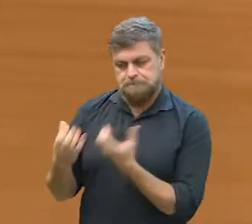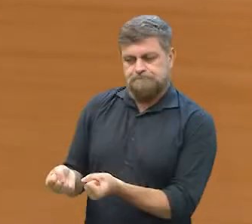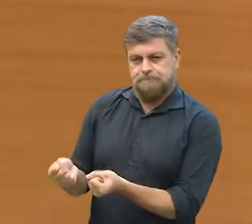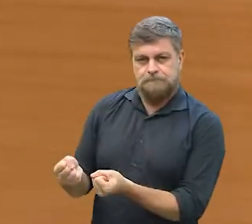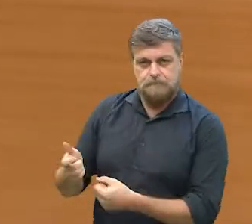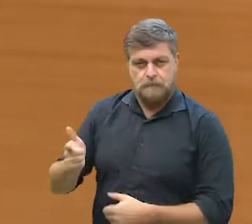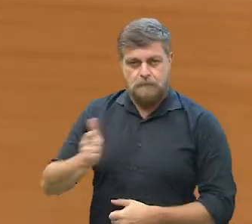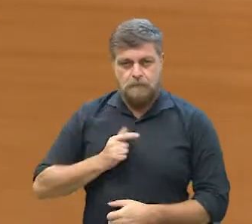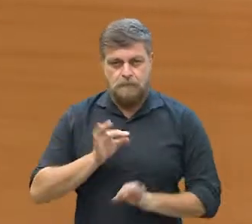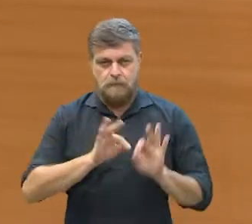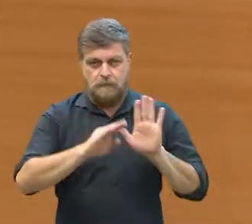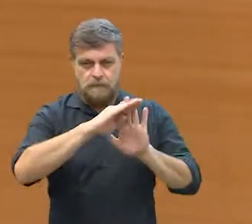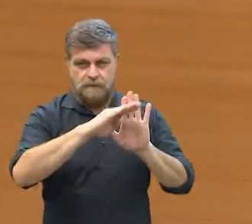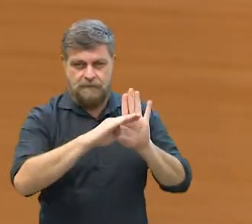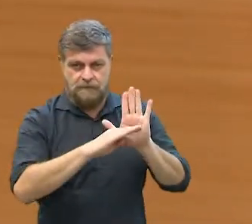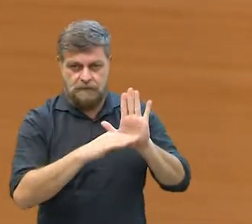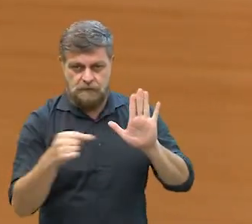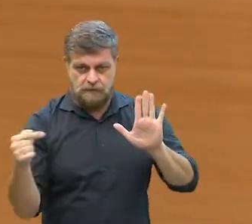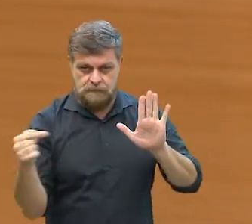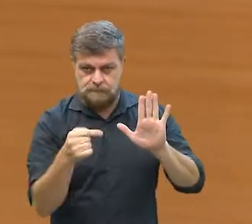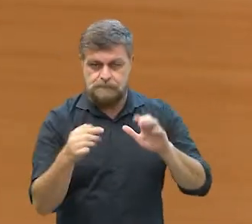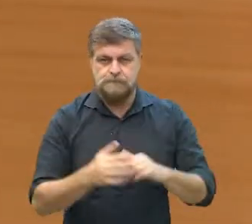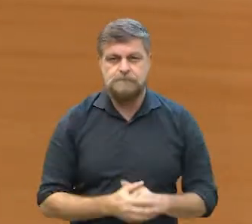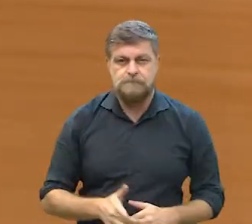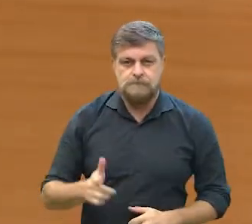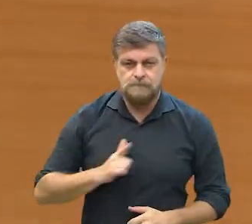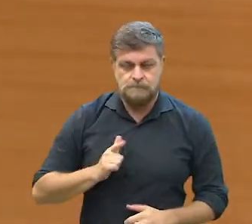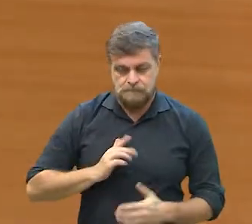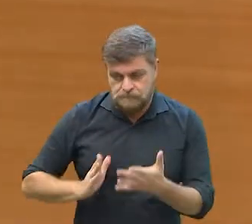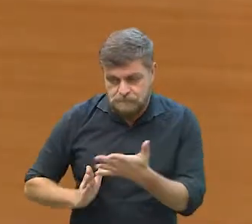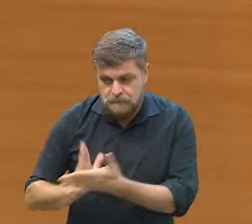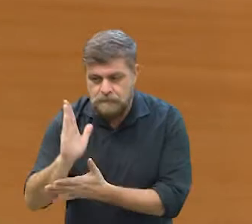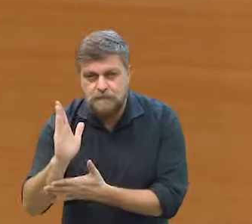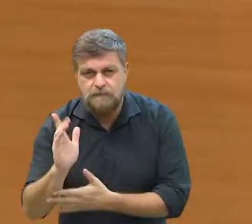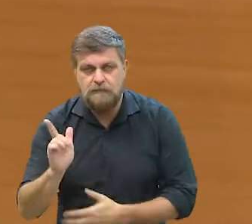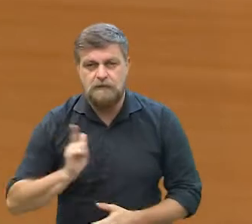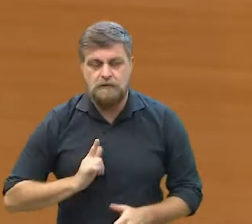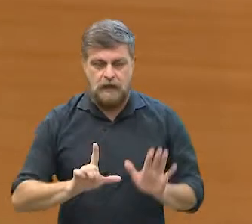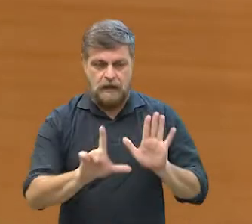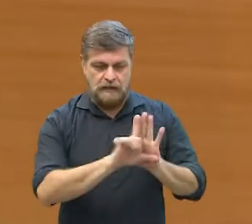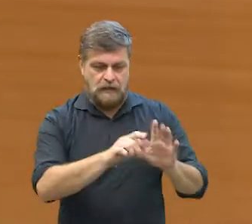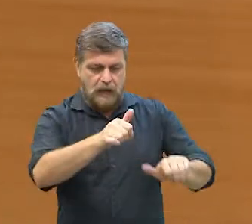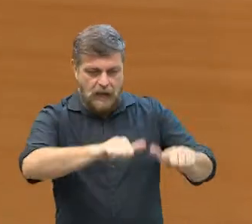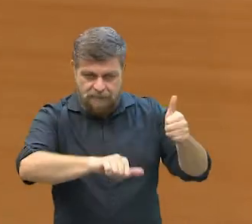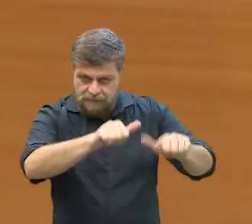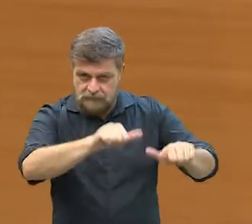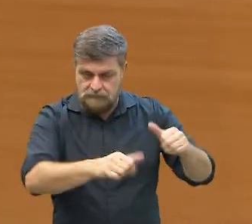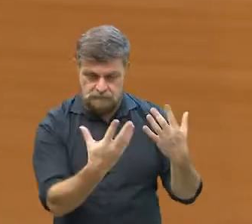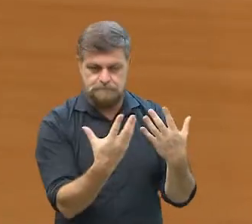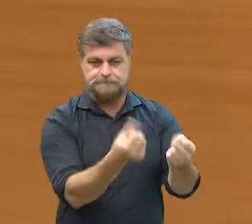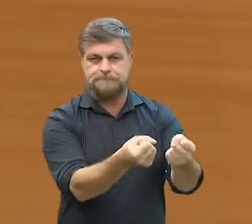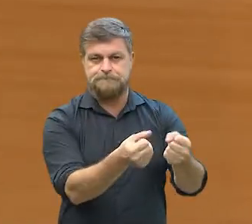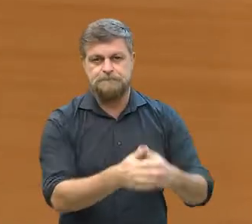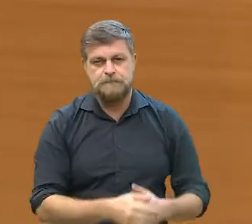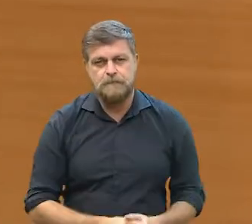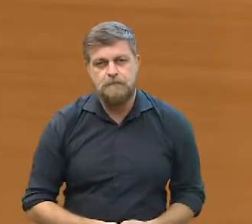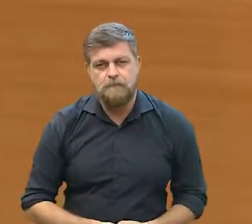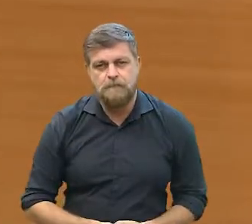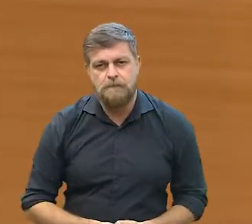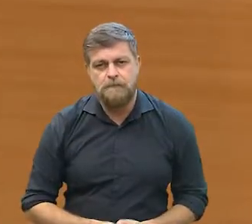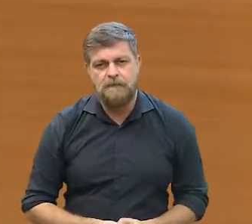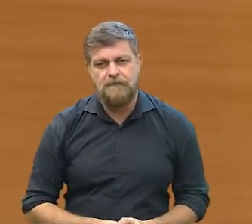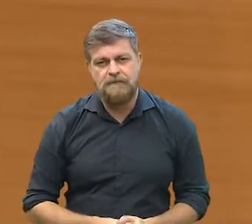existe uma abertura, tanto que o projeto da transparência de vacinação foi aprovado na legalidade, né,